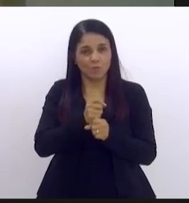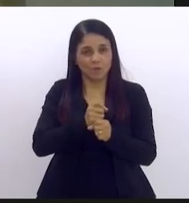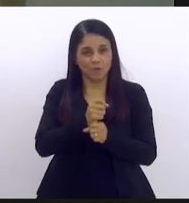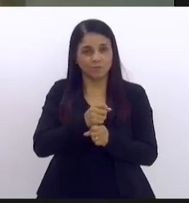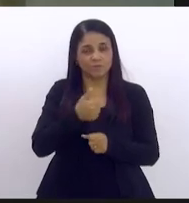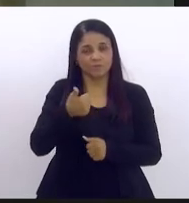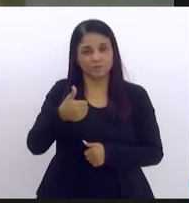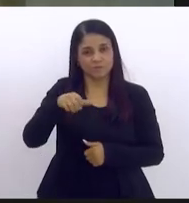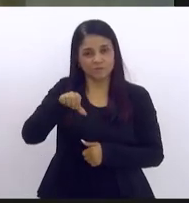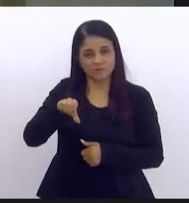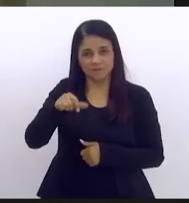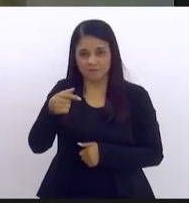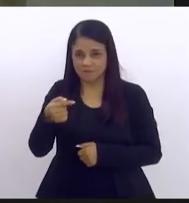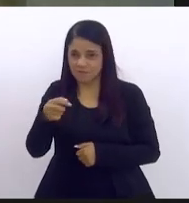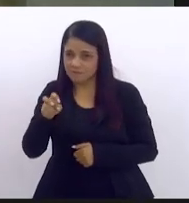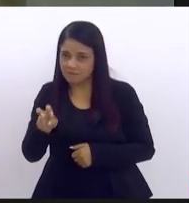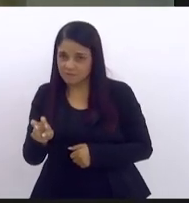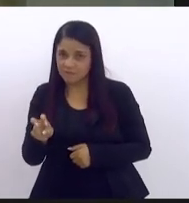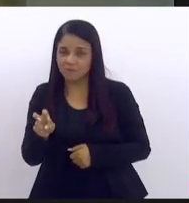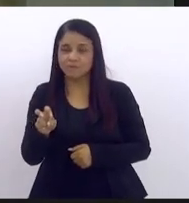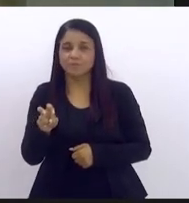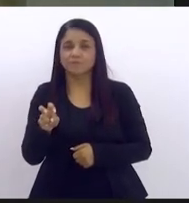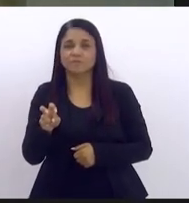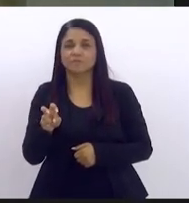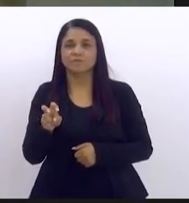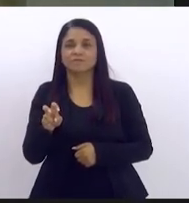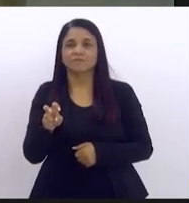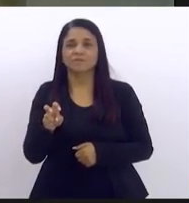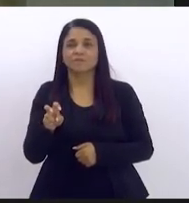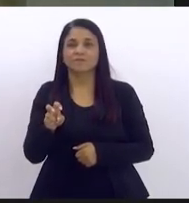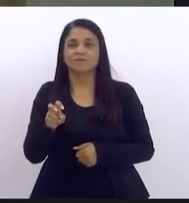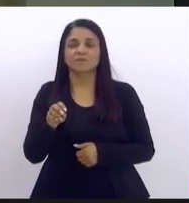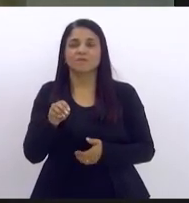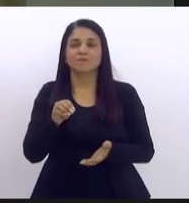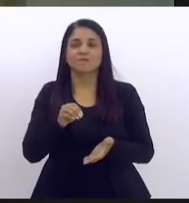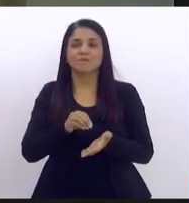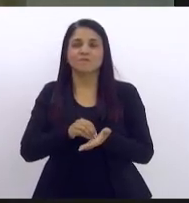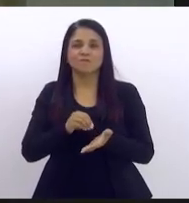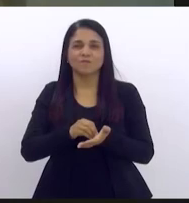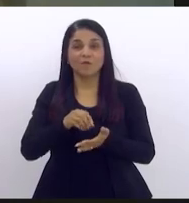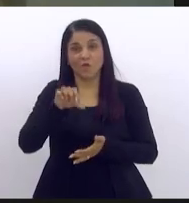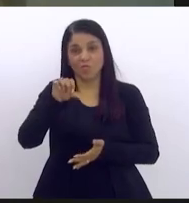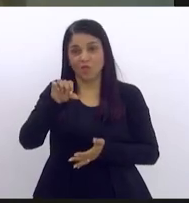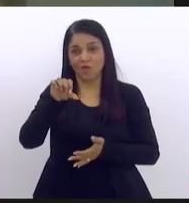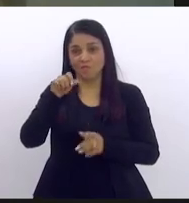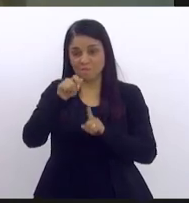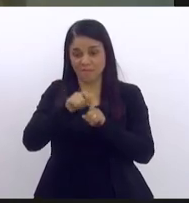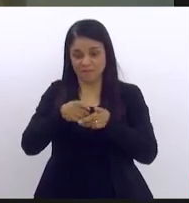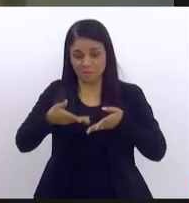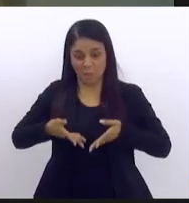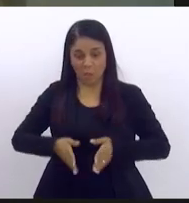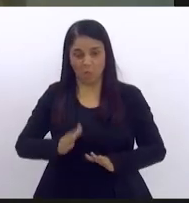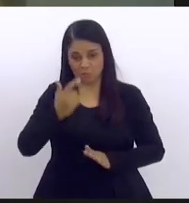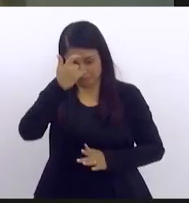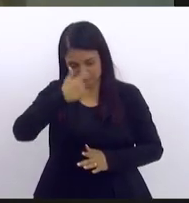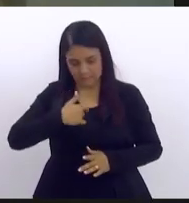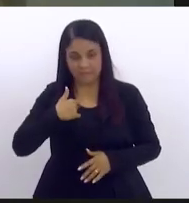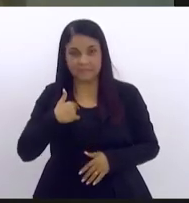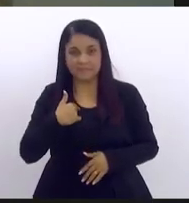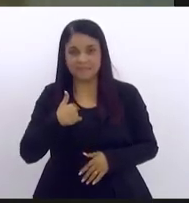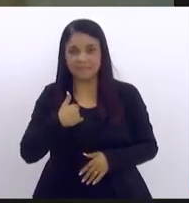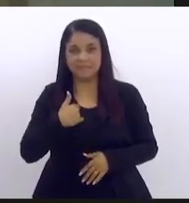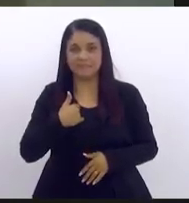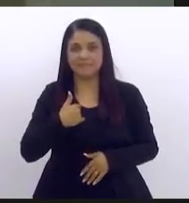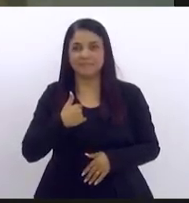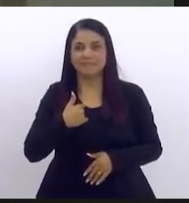1975 em março ainda faltavam nove meses para o meu nascimento foi em 12